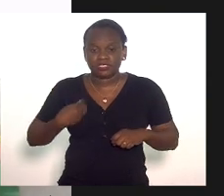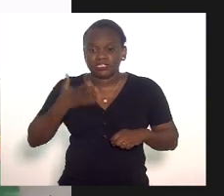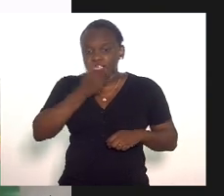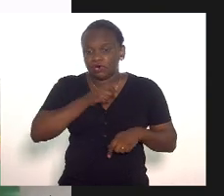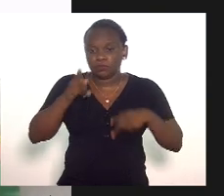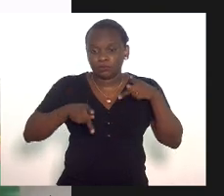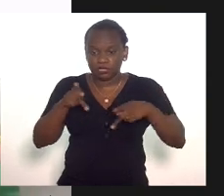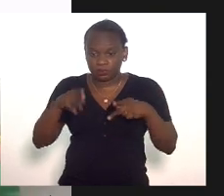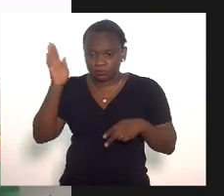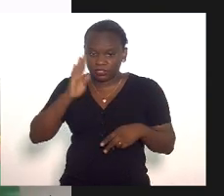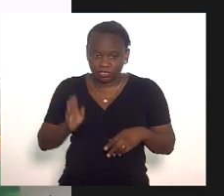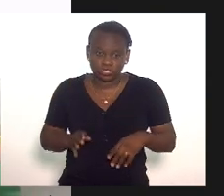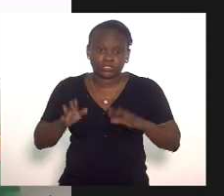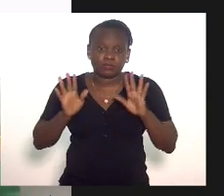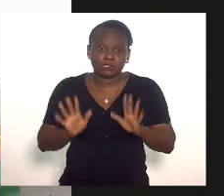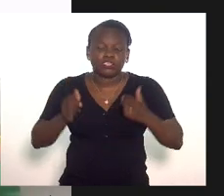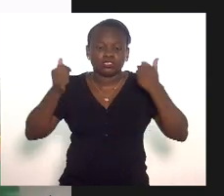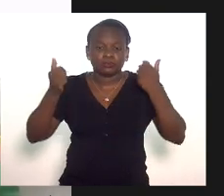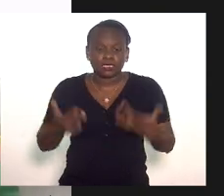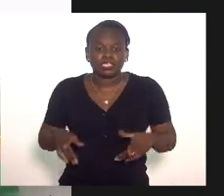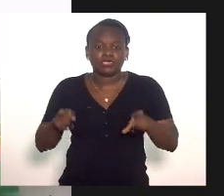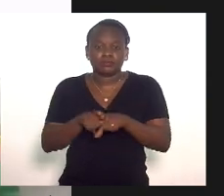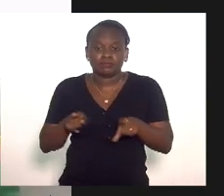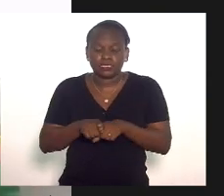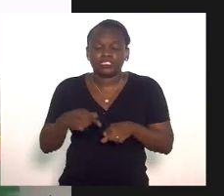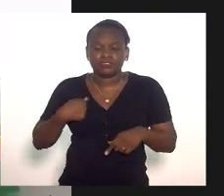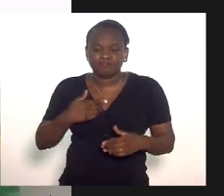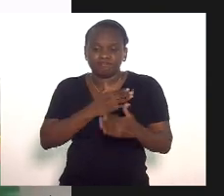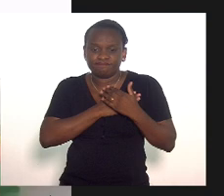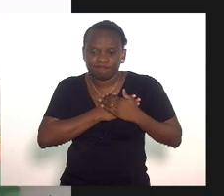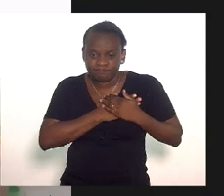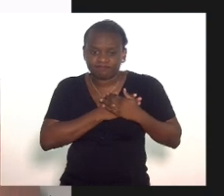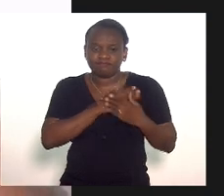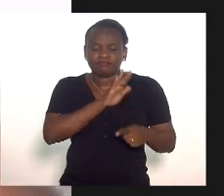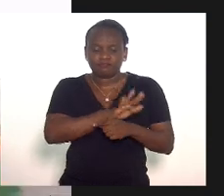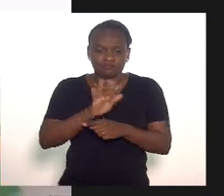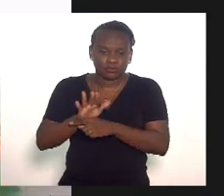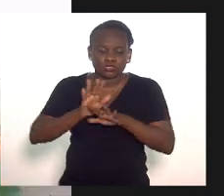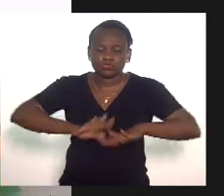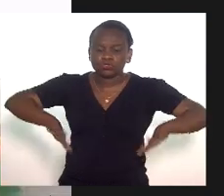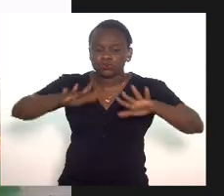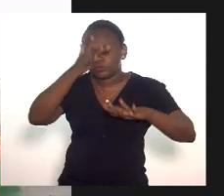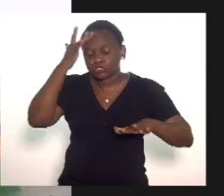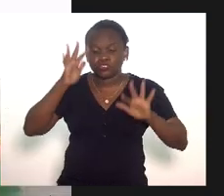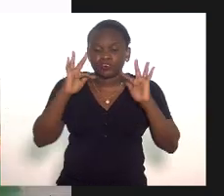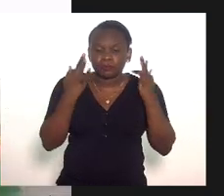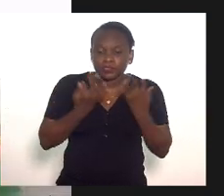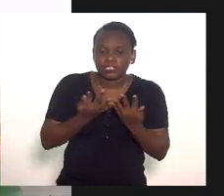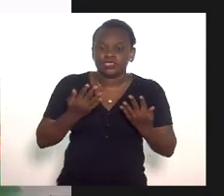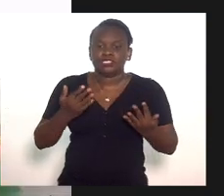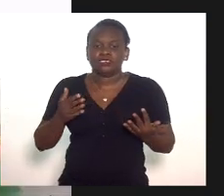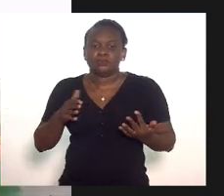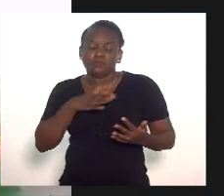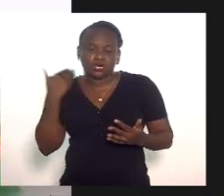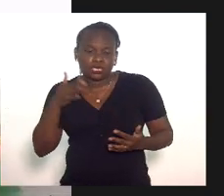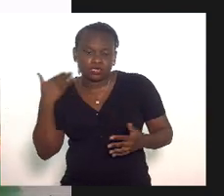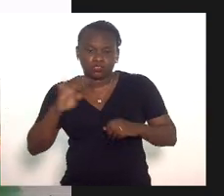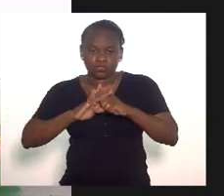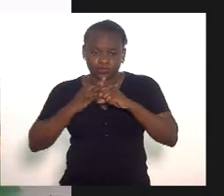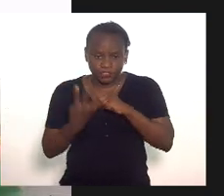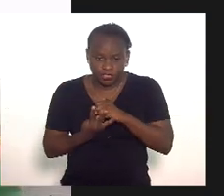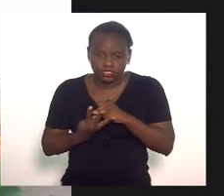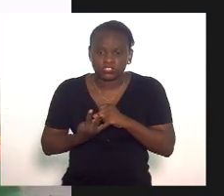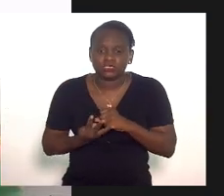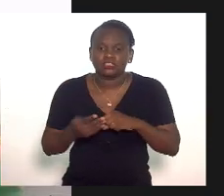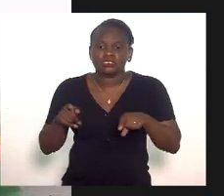população brasileira mas deixar aqui também a minha solidariedade a todos os familiares de vítimas da Covid-19